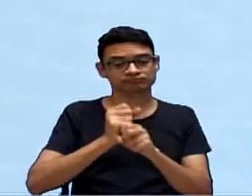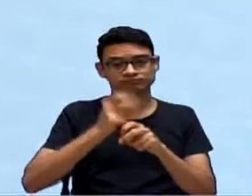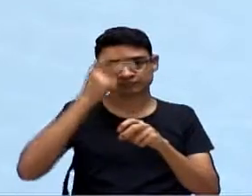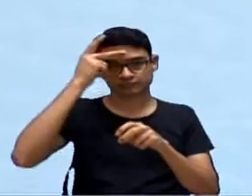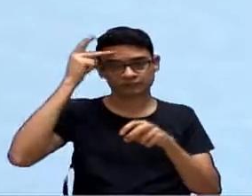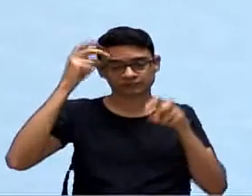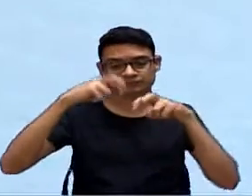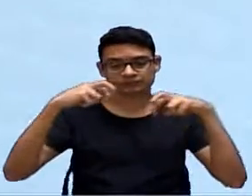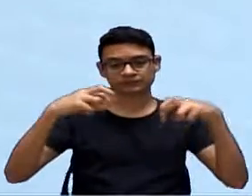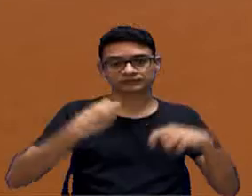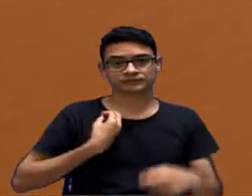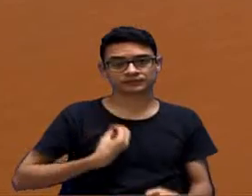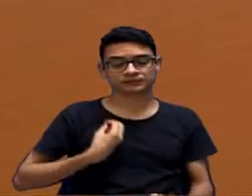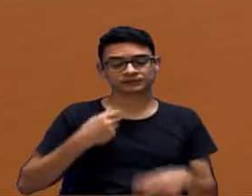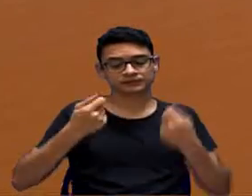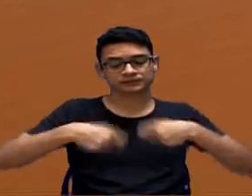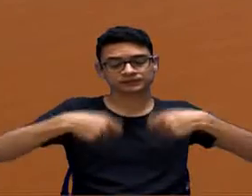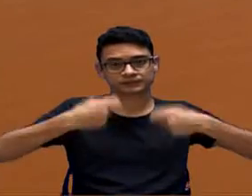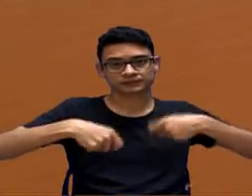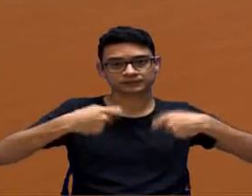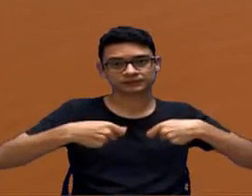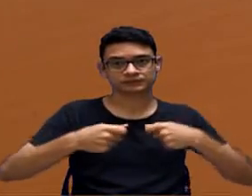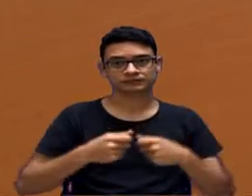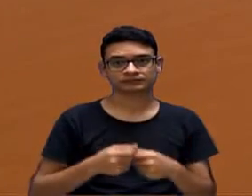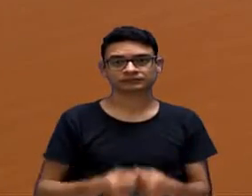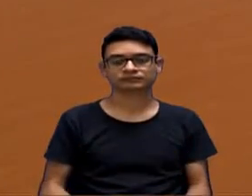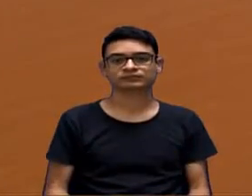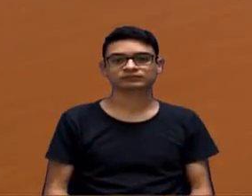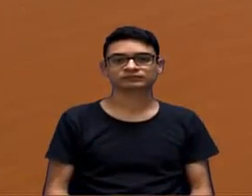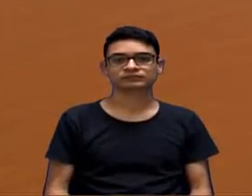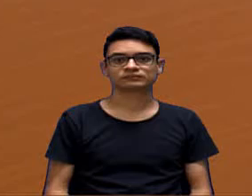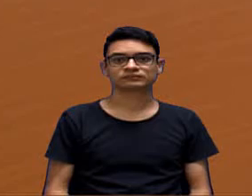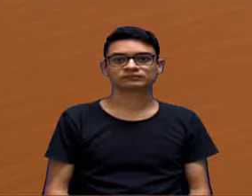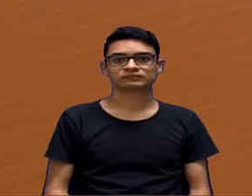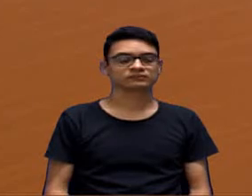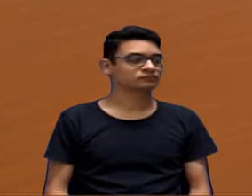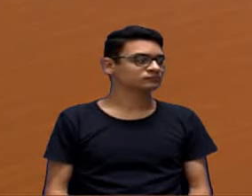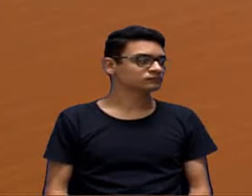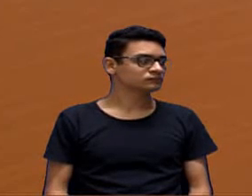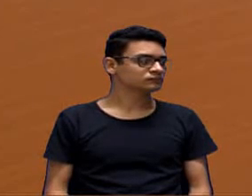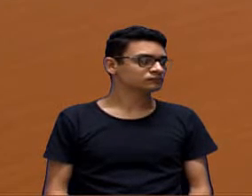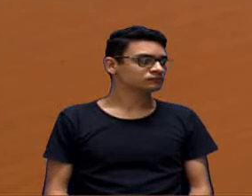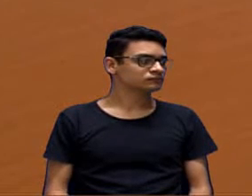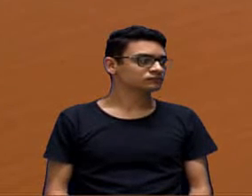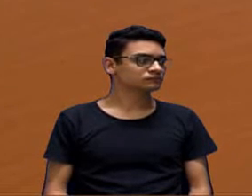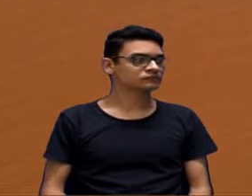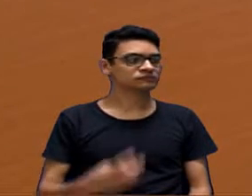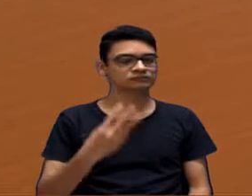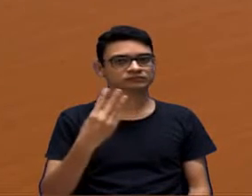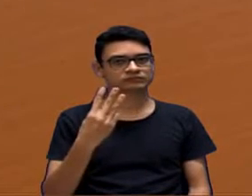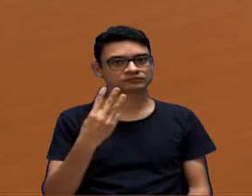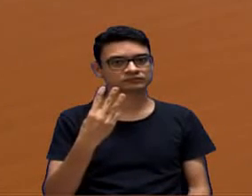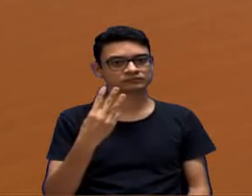Maioria simples? Maioria simples? Quanto nós temos no... Três online?